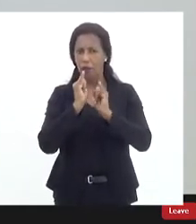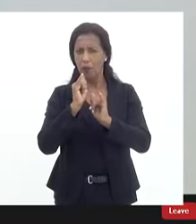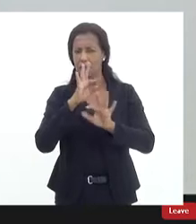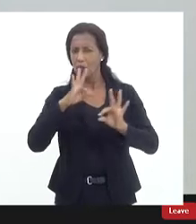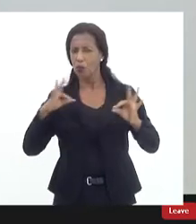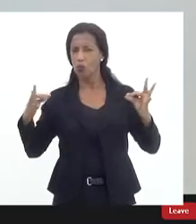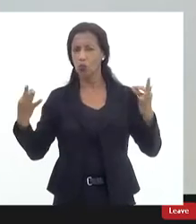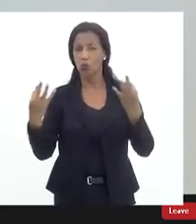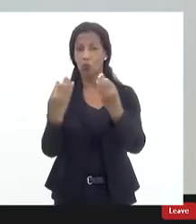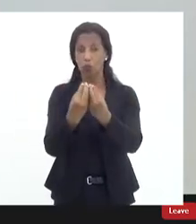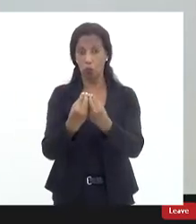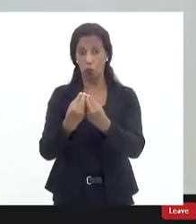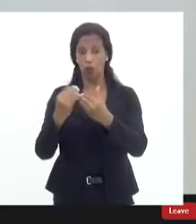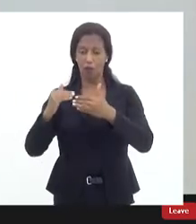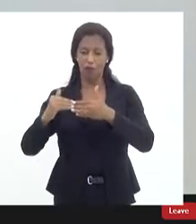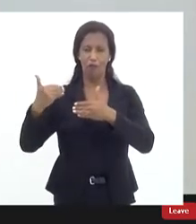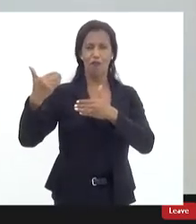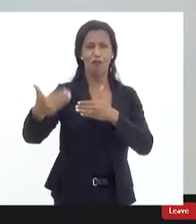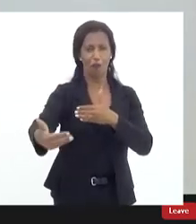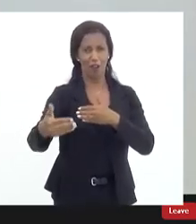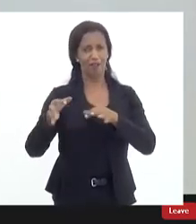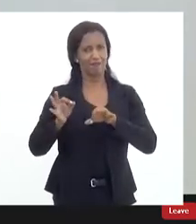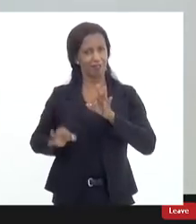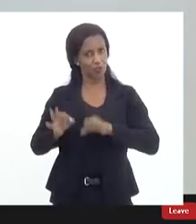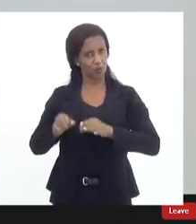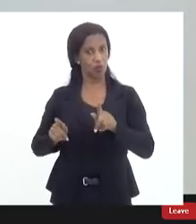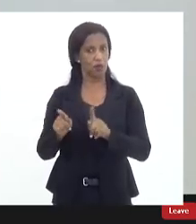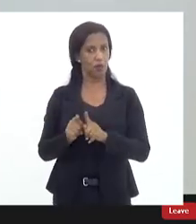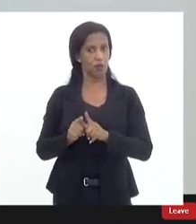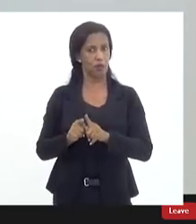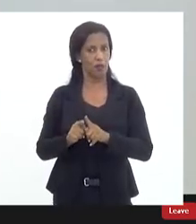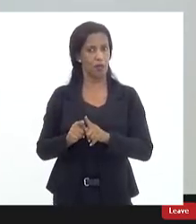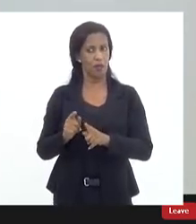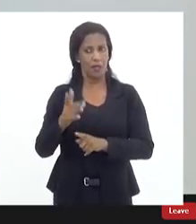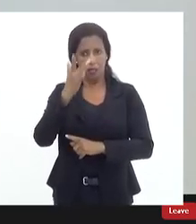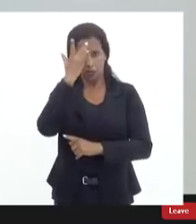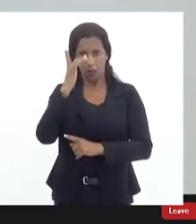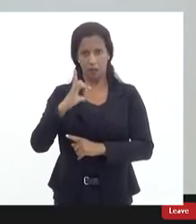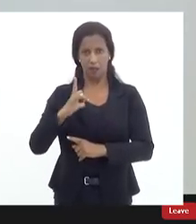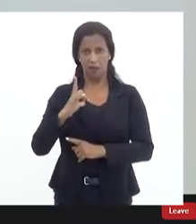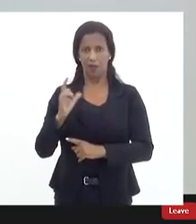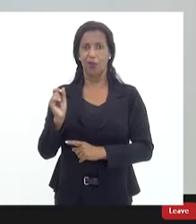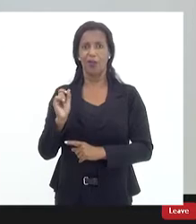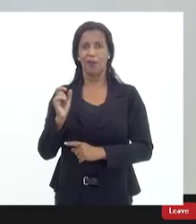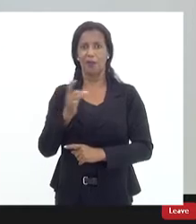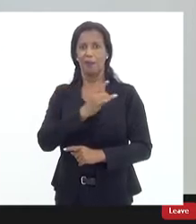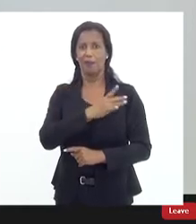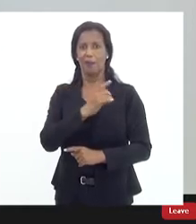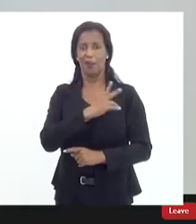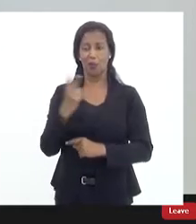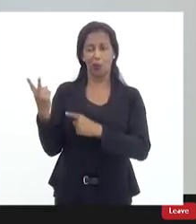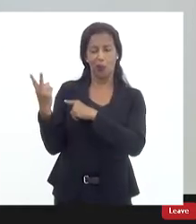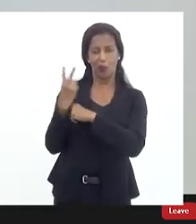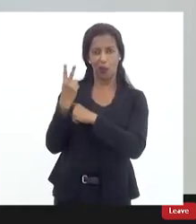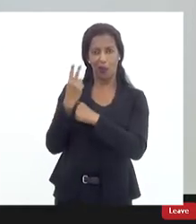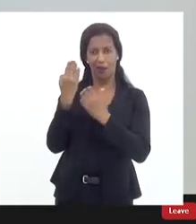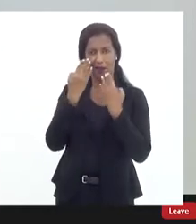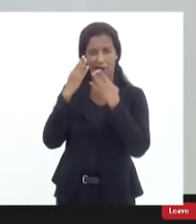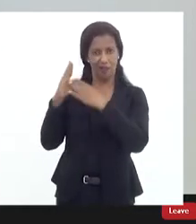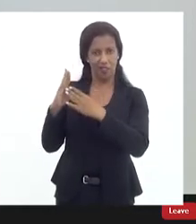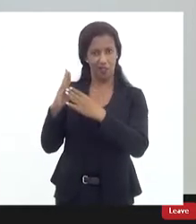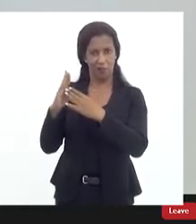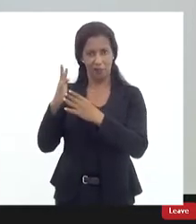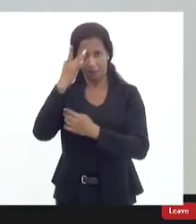jurídica para além da esfera criminal e elas se sentem muito abedrontadas hoje o programa de proteção às vítimas e testemunhas